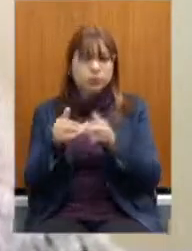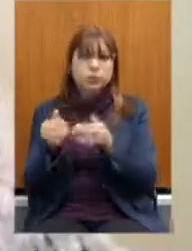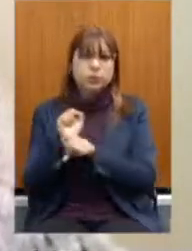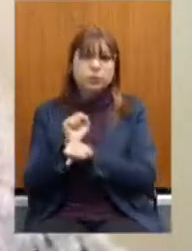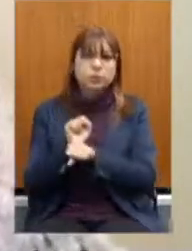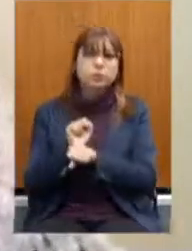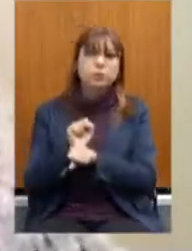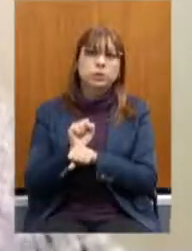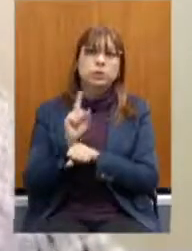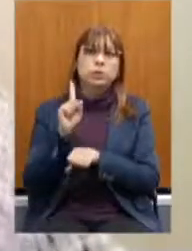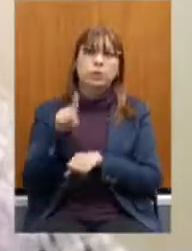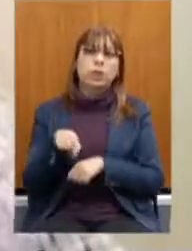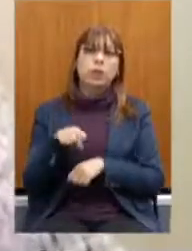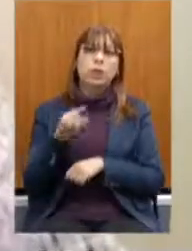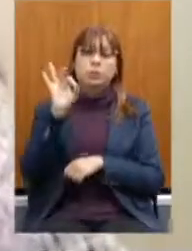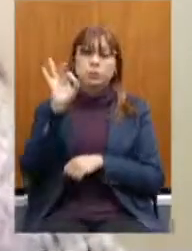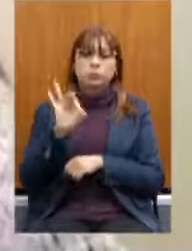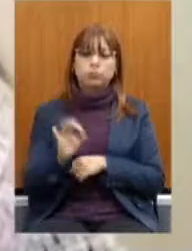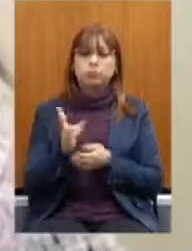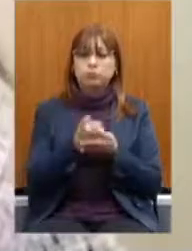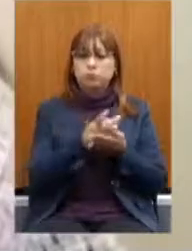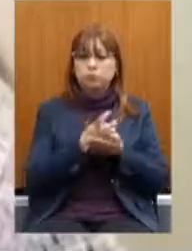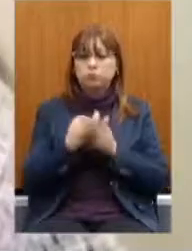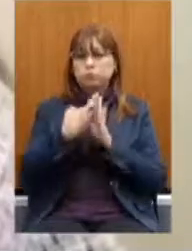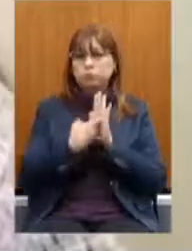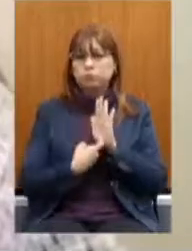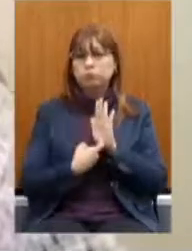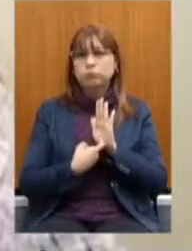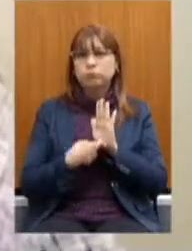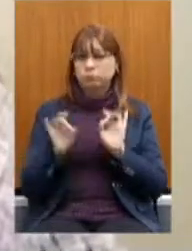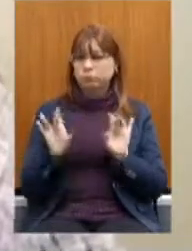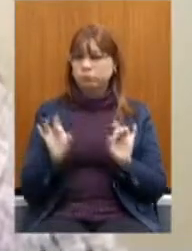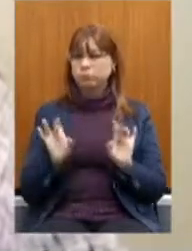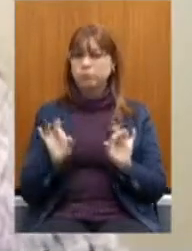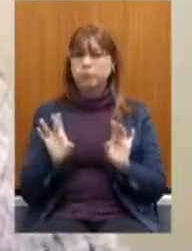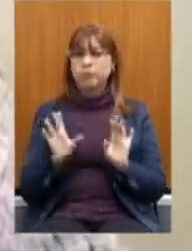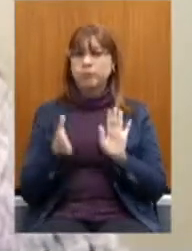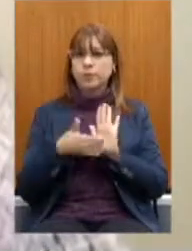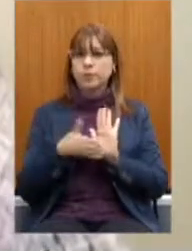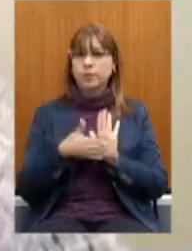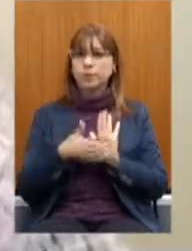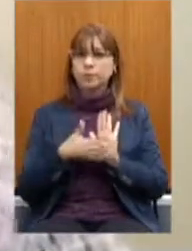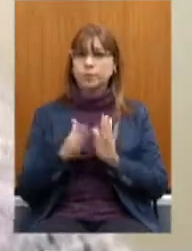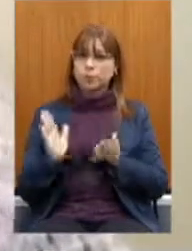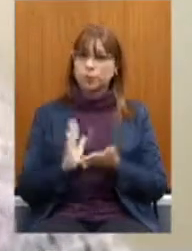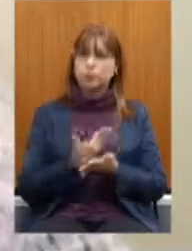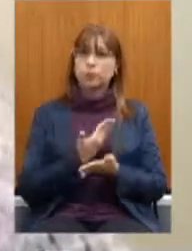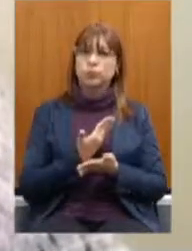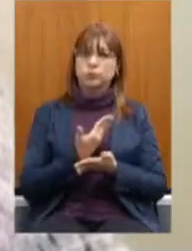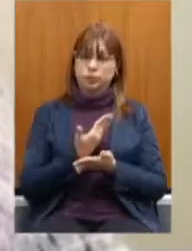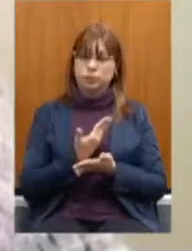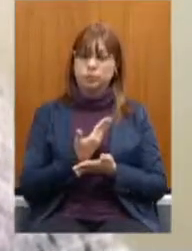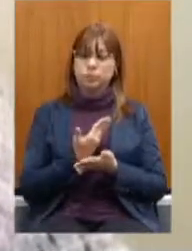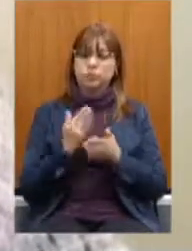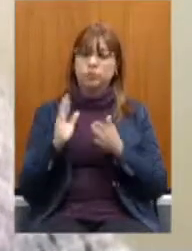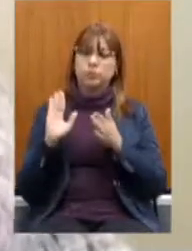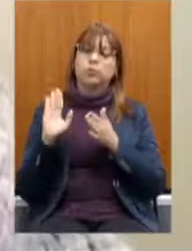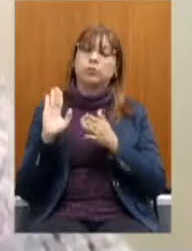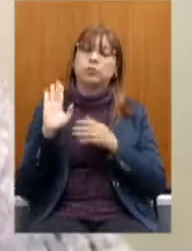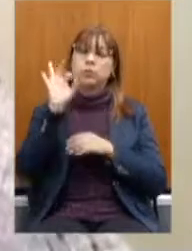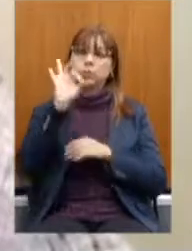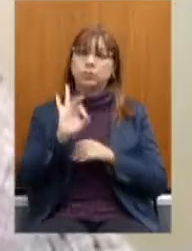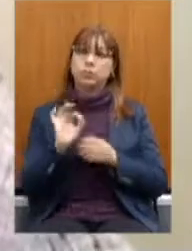extraordinária, nós estamos propondo a exclusão da líquida extraordinária,